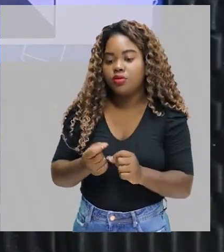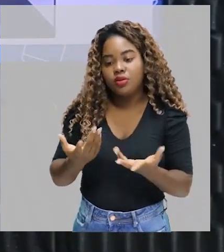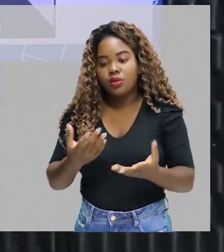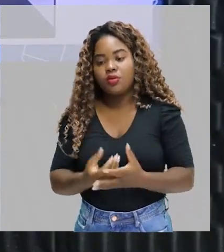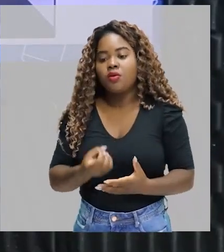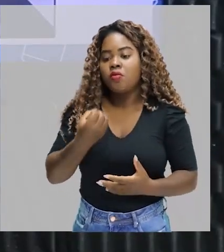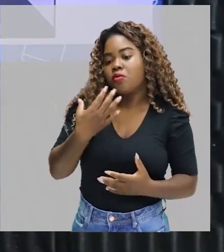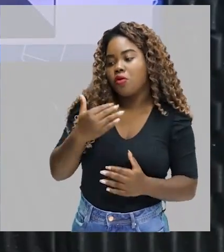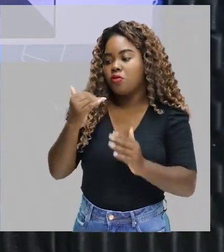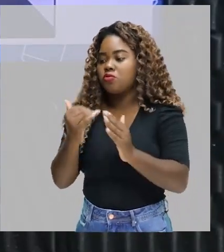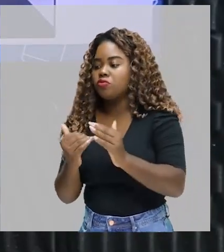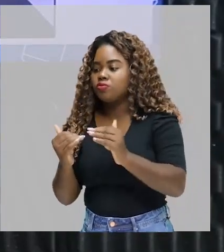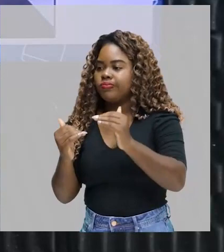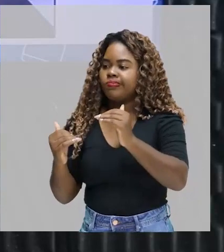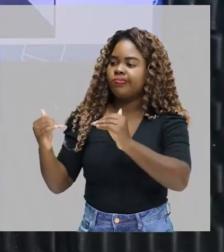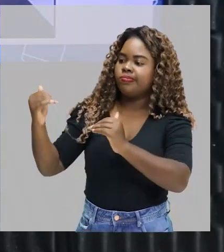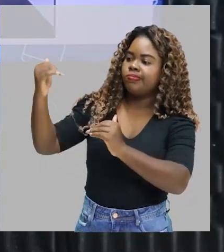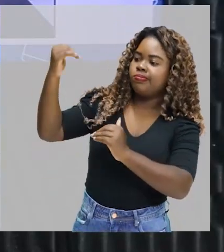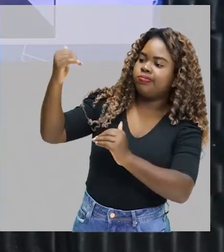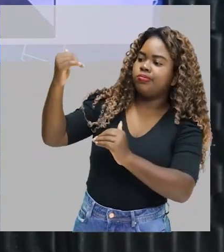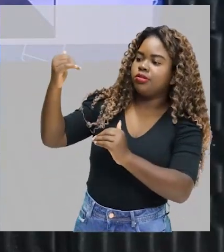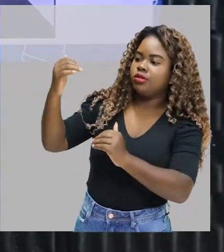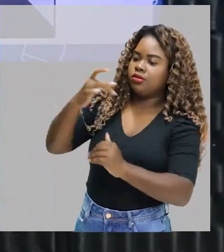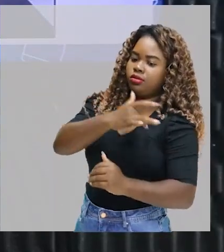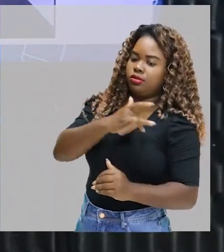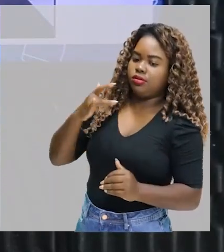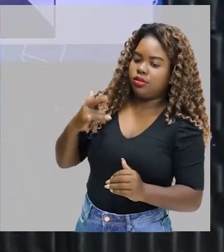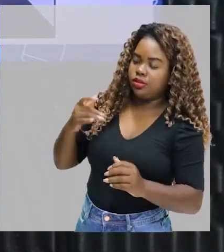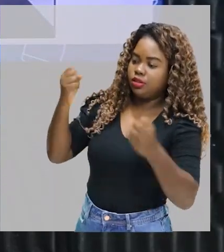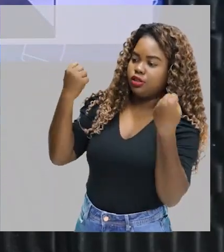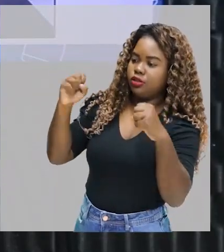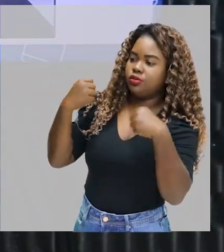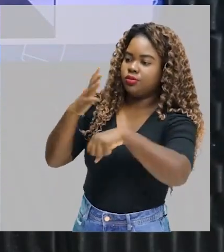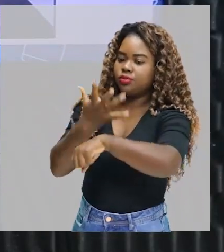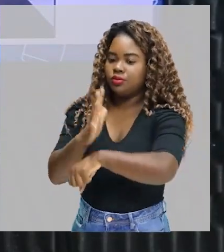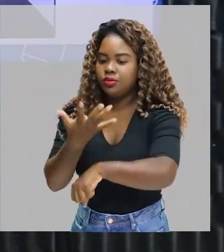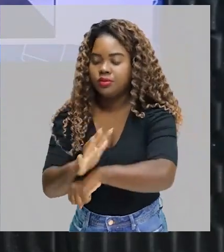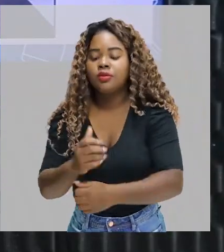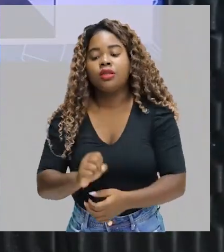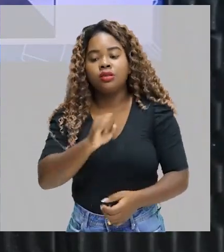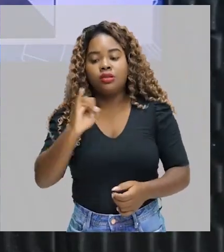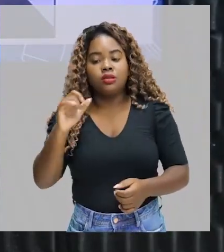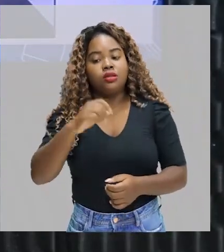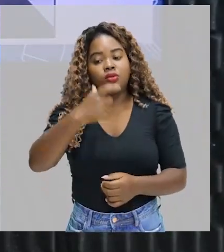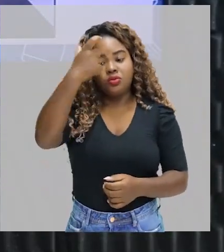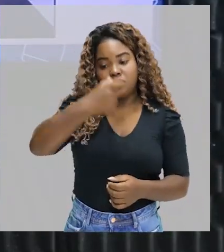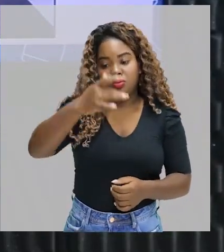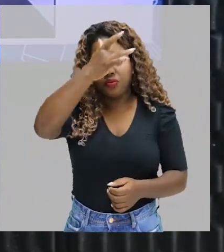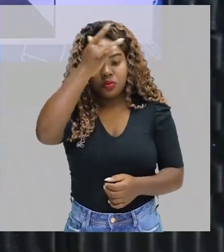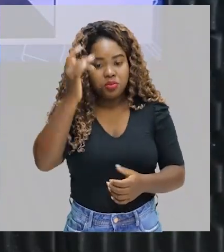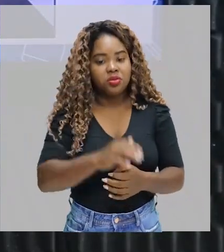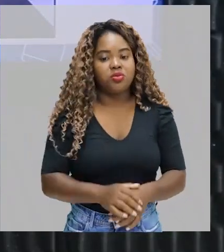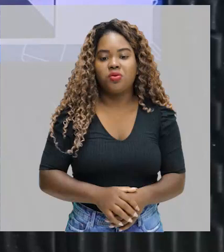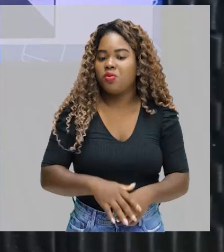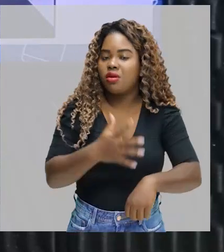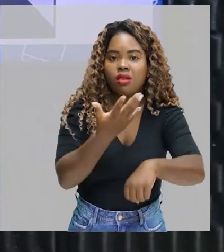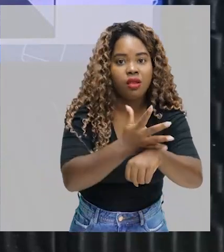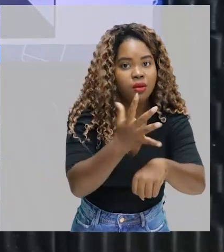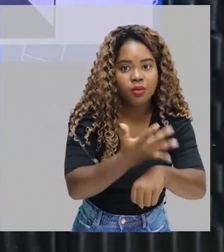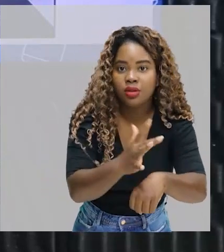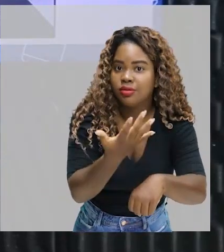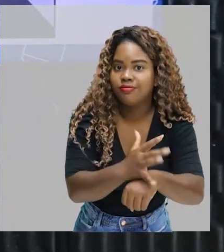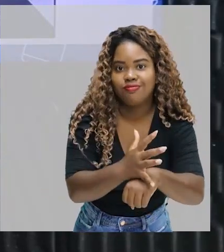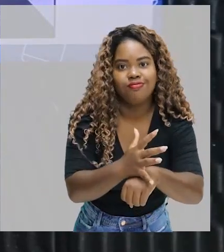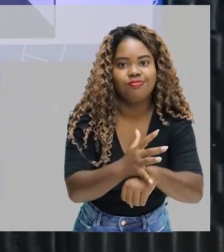física, quando eu tenho um bom nível de aptidão física. Se eu sou uma pessoa sedentária, às vezes uma coisa que eu faço que tenha o menor